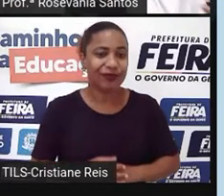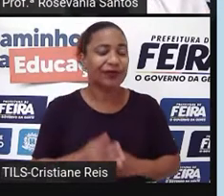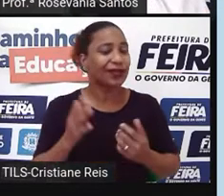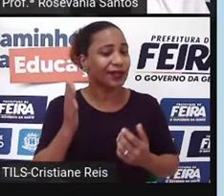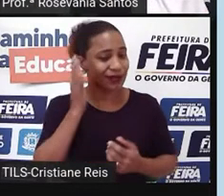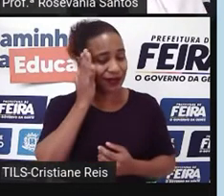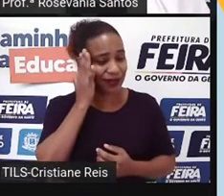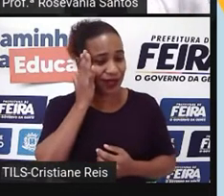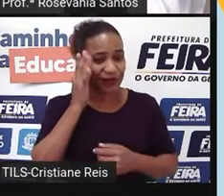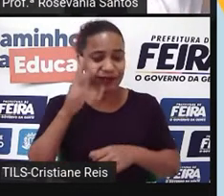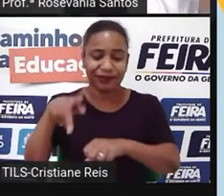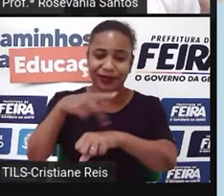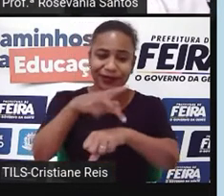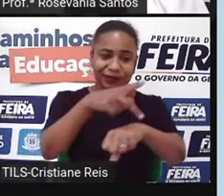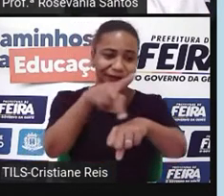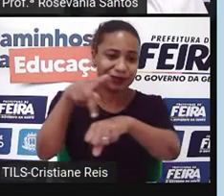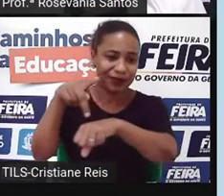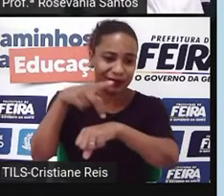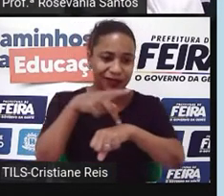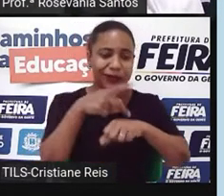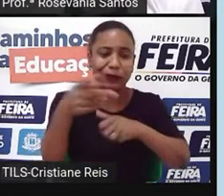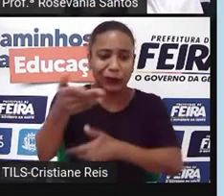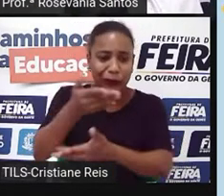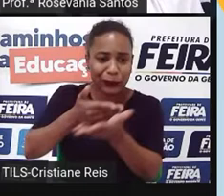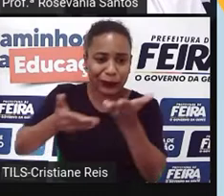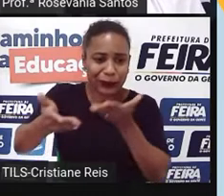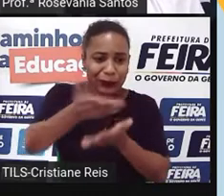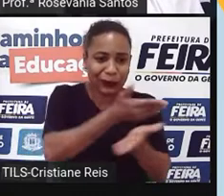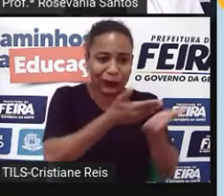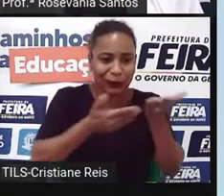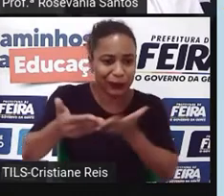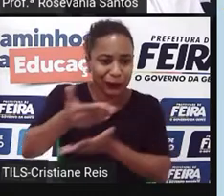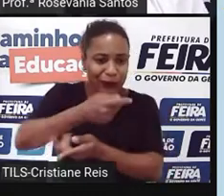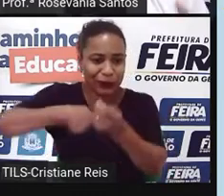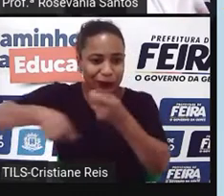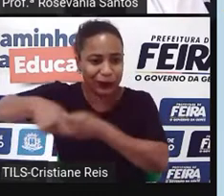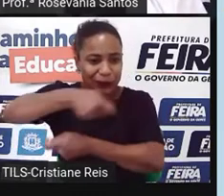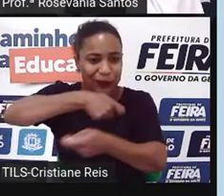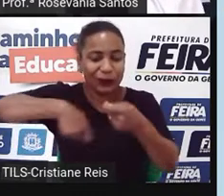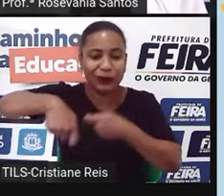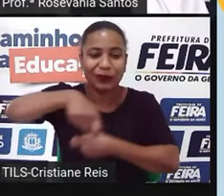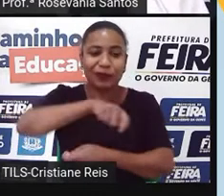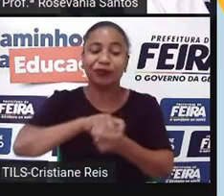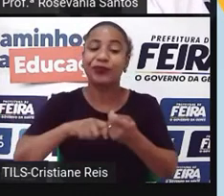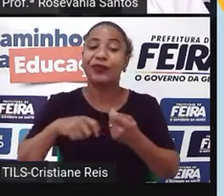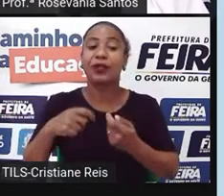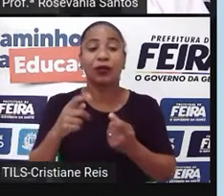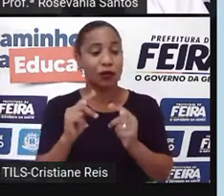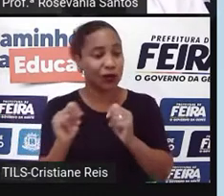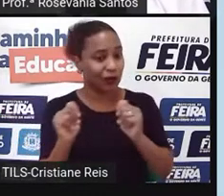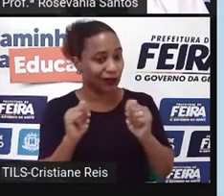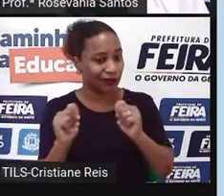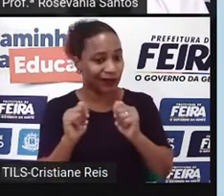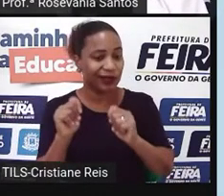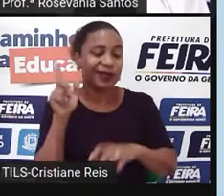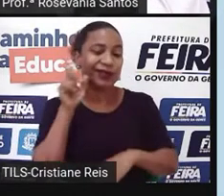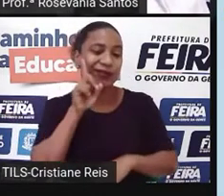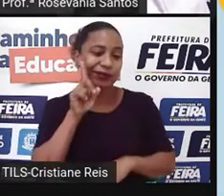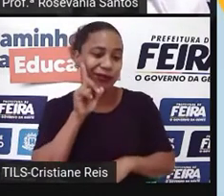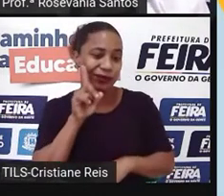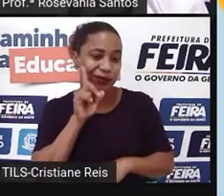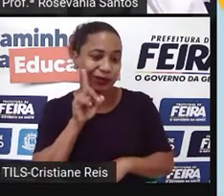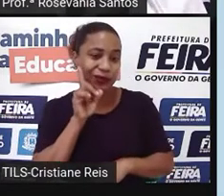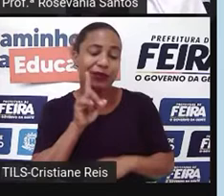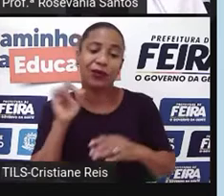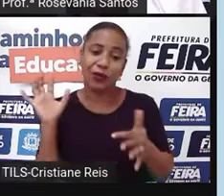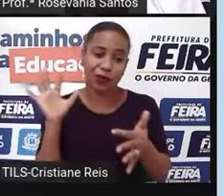internacionais têm os Estados Unidos aí, né, no meio, quase que praticamente ou como aliado ou